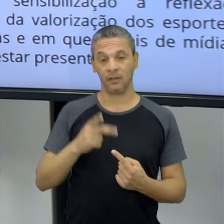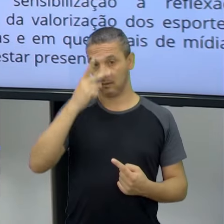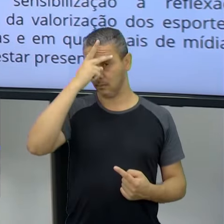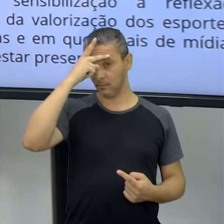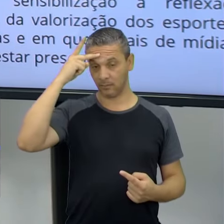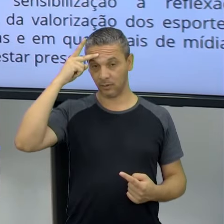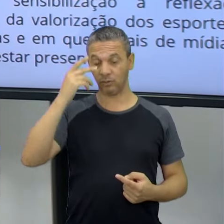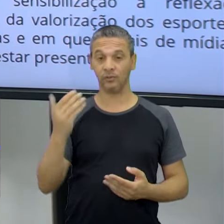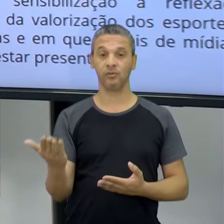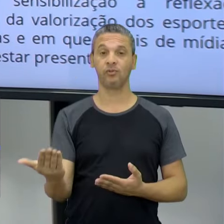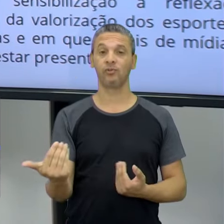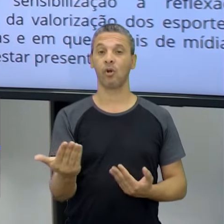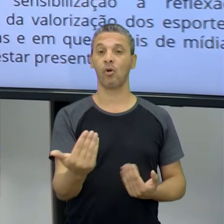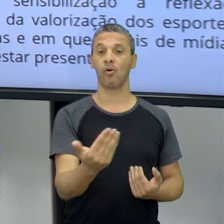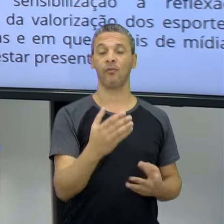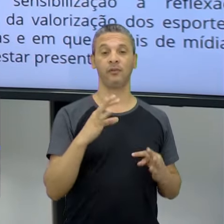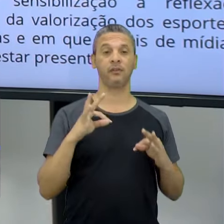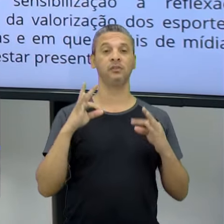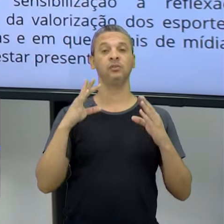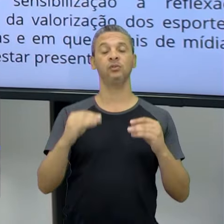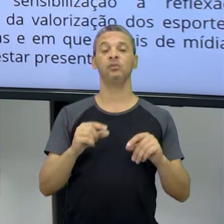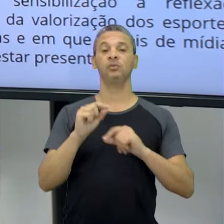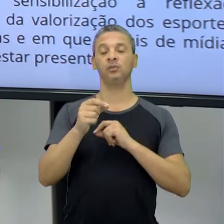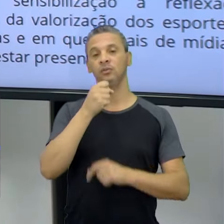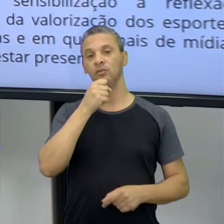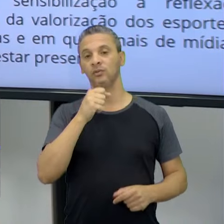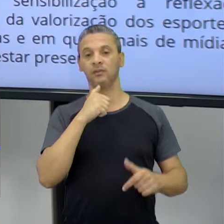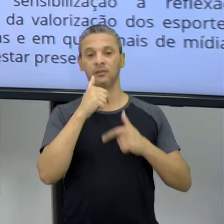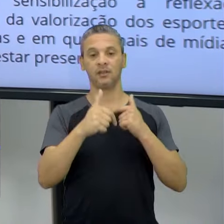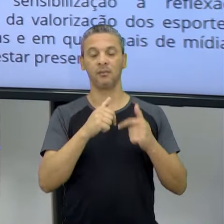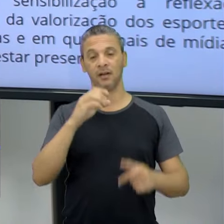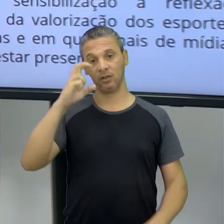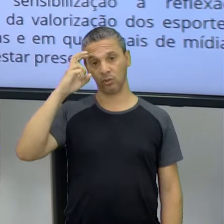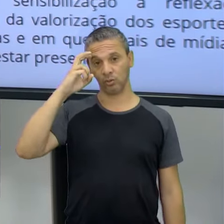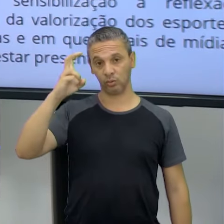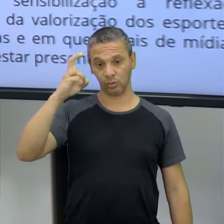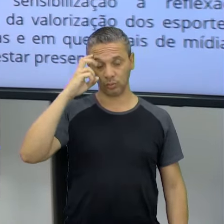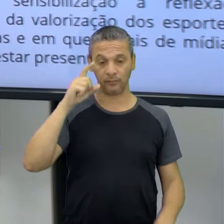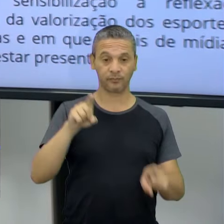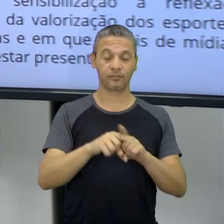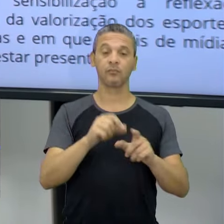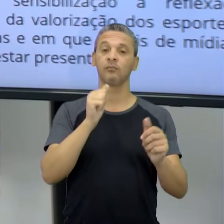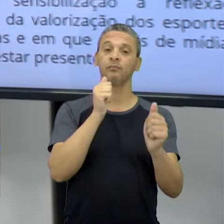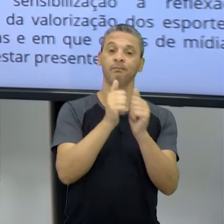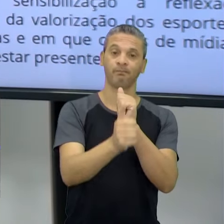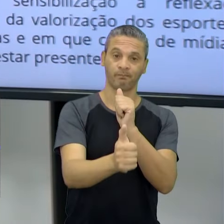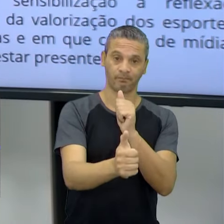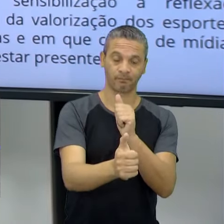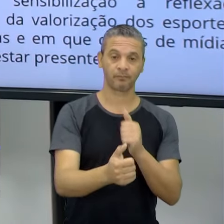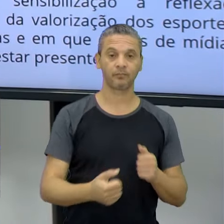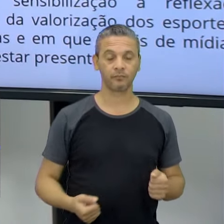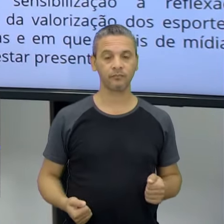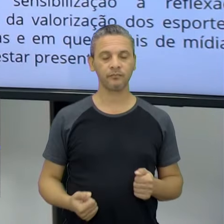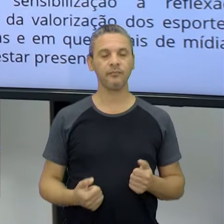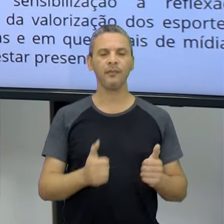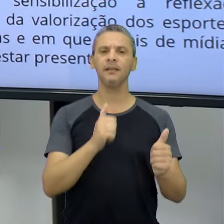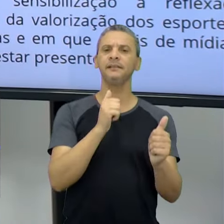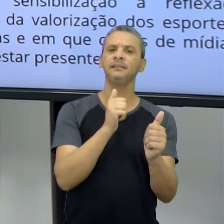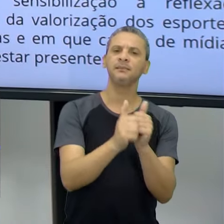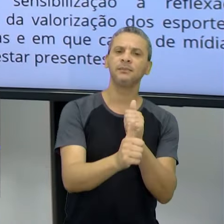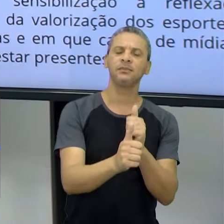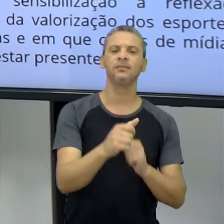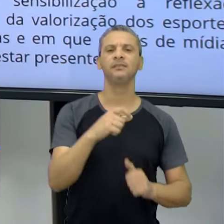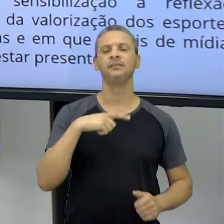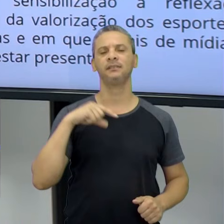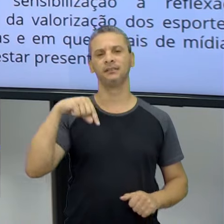todo jovem que pretende fazer jornalismo é trabalhar com cultura e esporte. E esporte, né? E dentro do esporte,